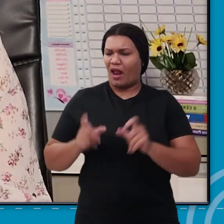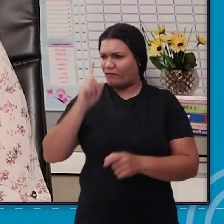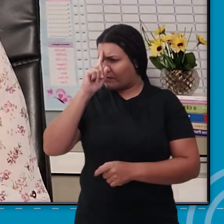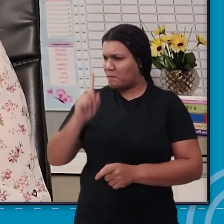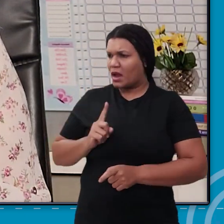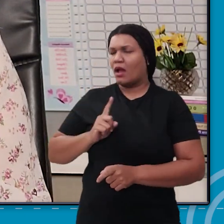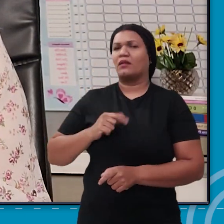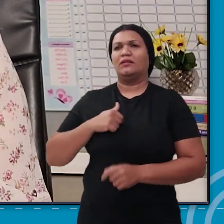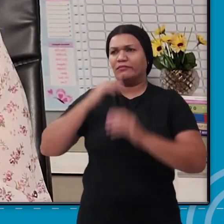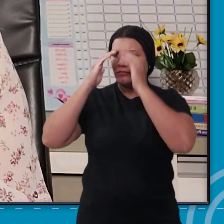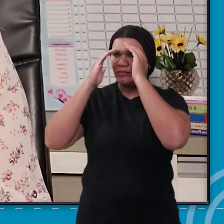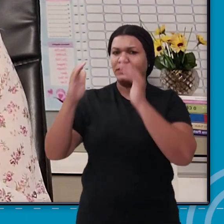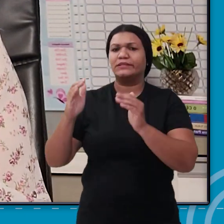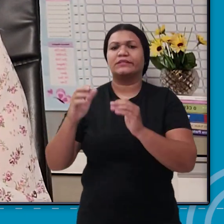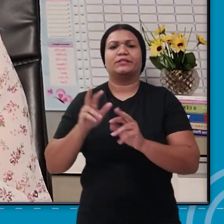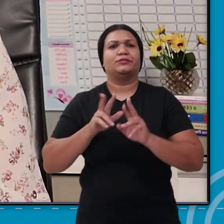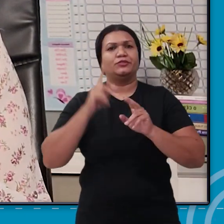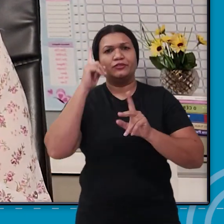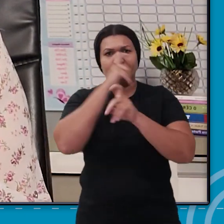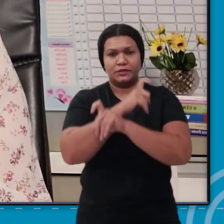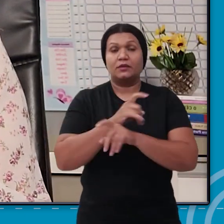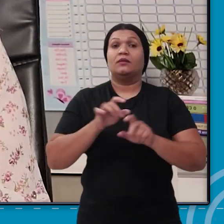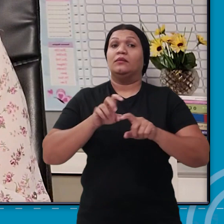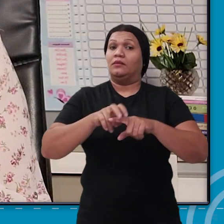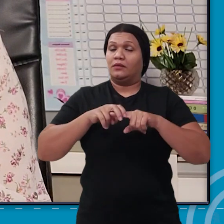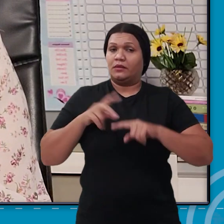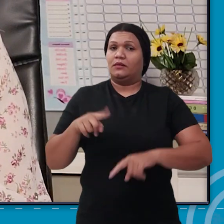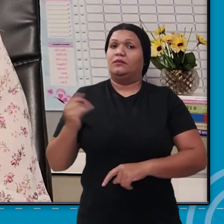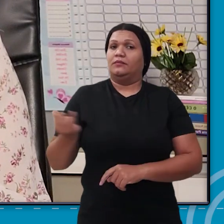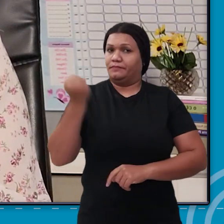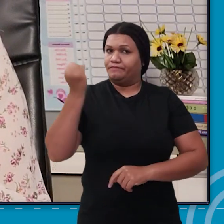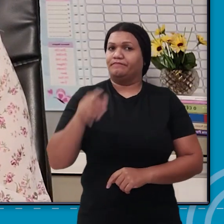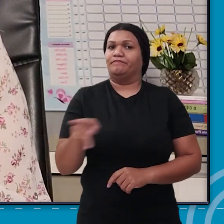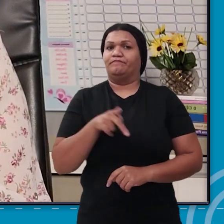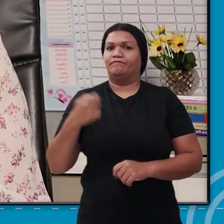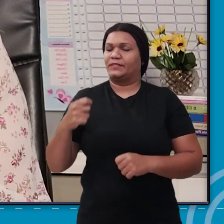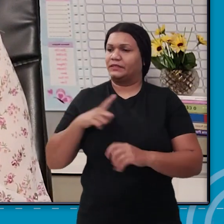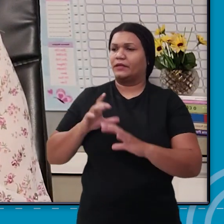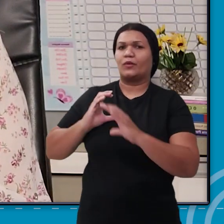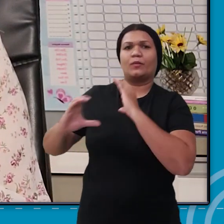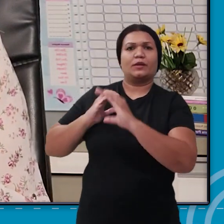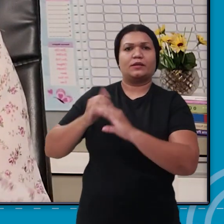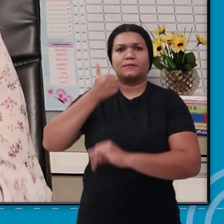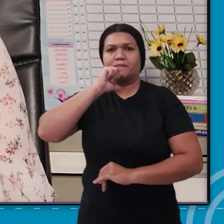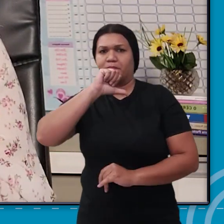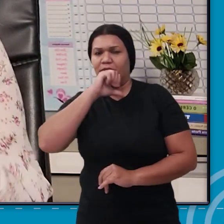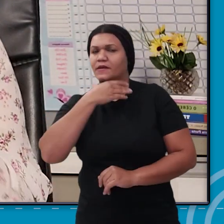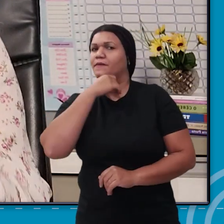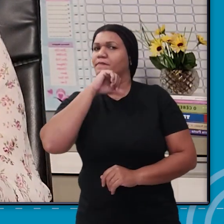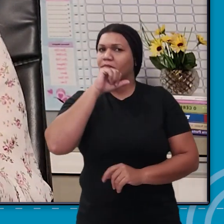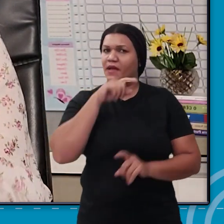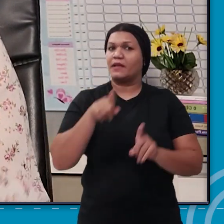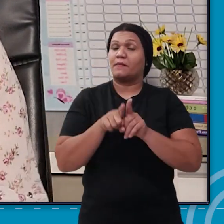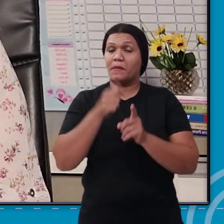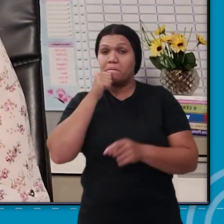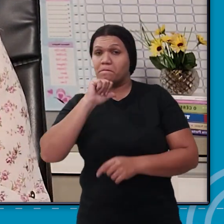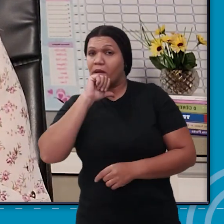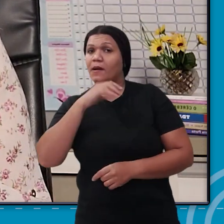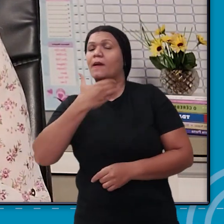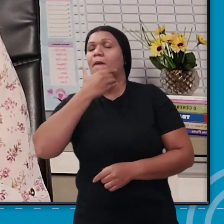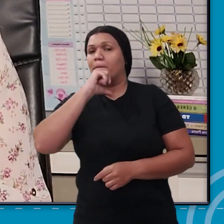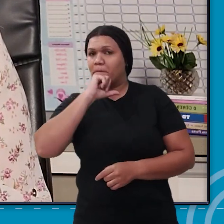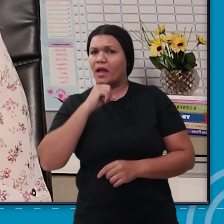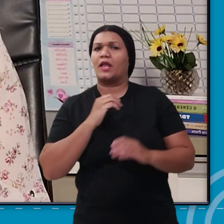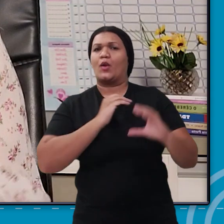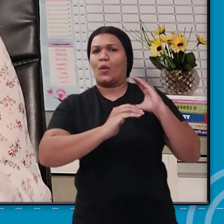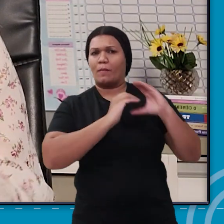comando. Então, é muito importante que os professores tenham comunicação com os pais e paz com os professores, né?